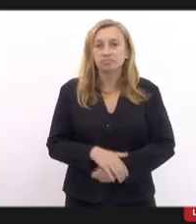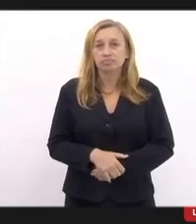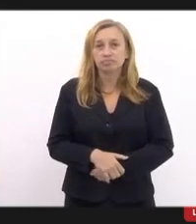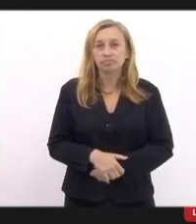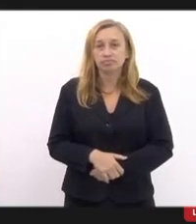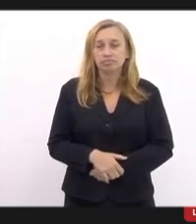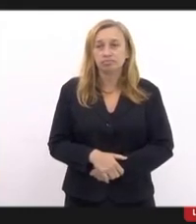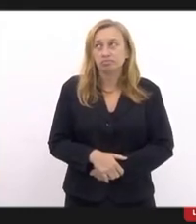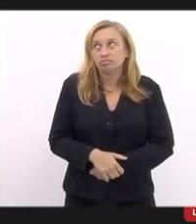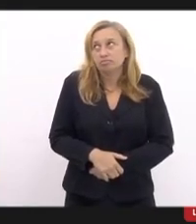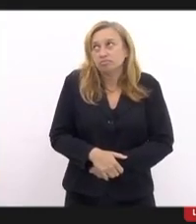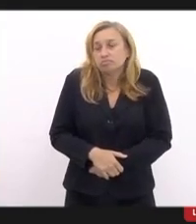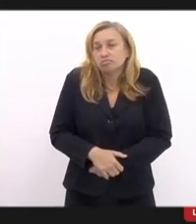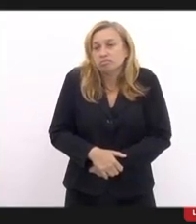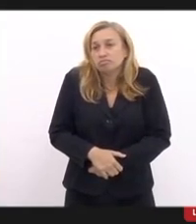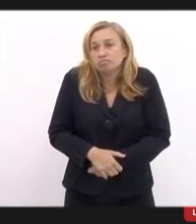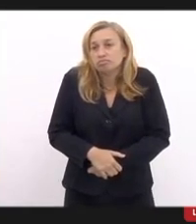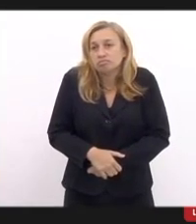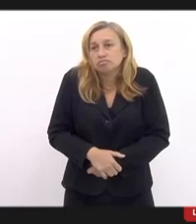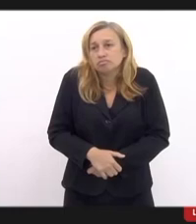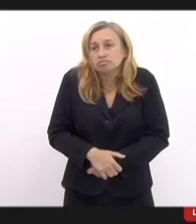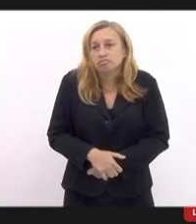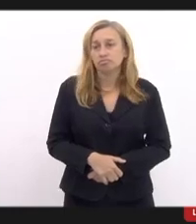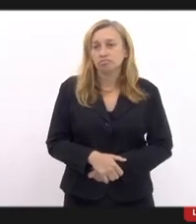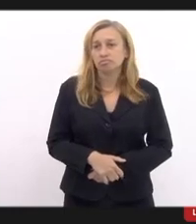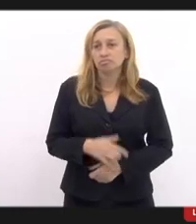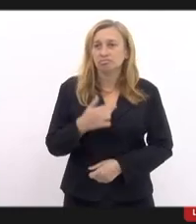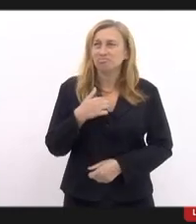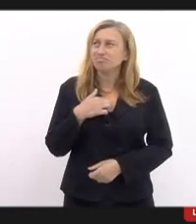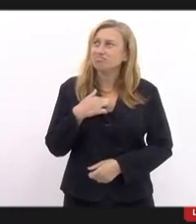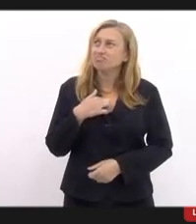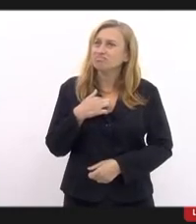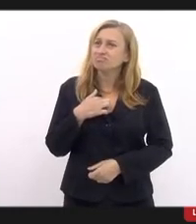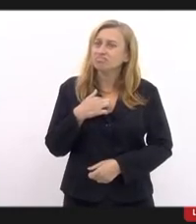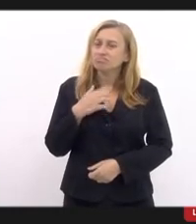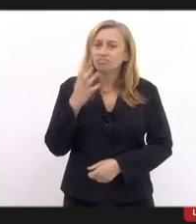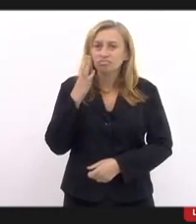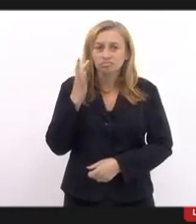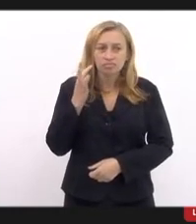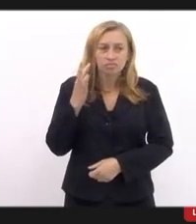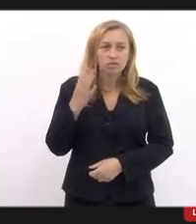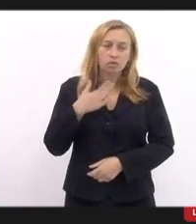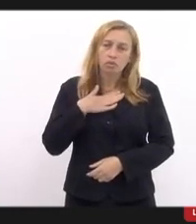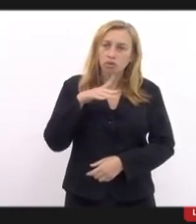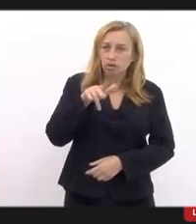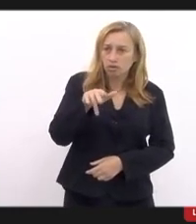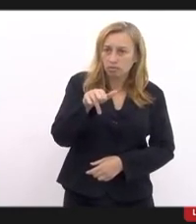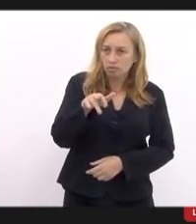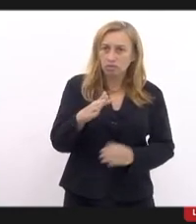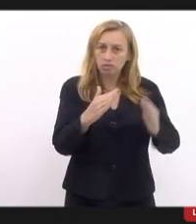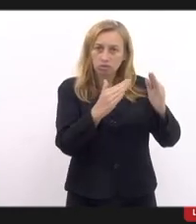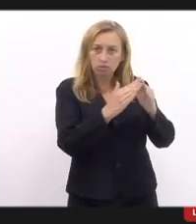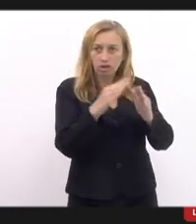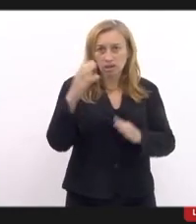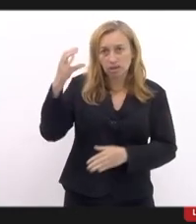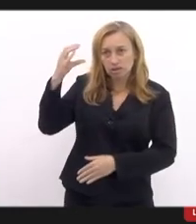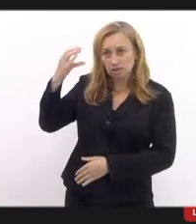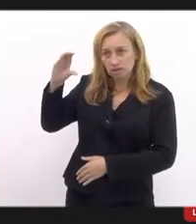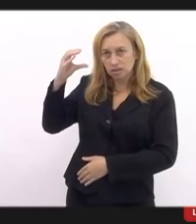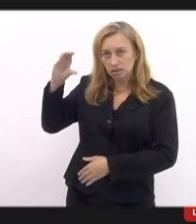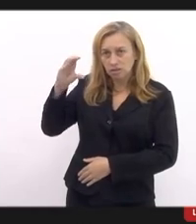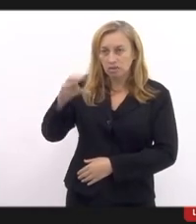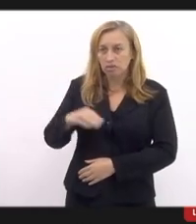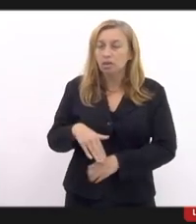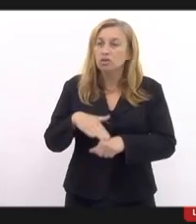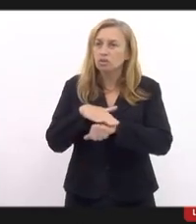Eu, assim, eu não, eu tenho até um receio, porque o meu irmão, quando ele foi morar em Niterói, ele